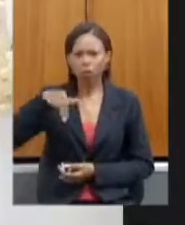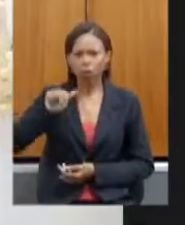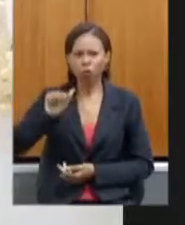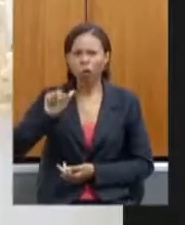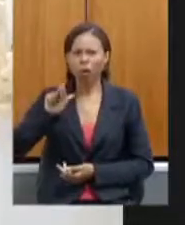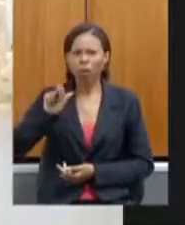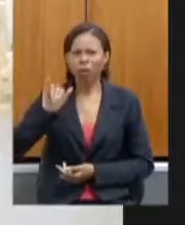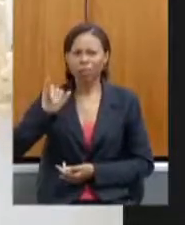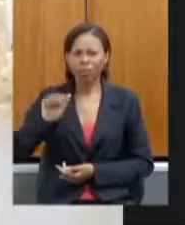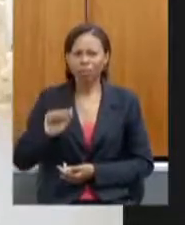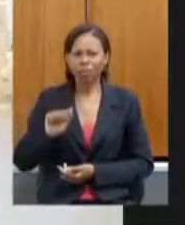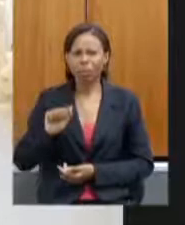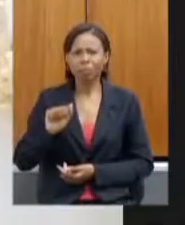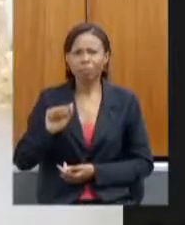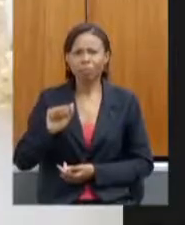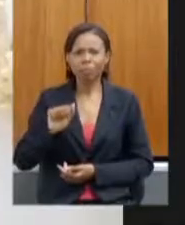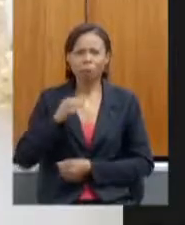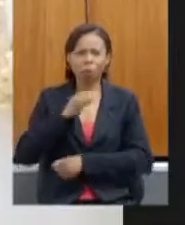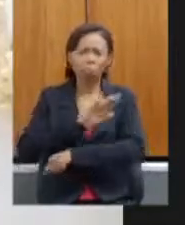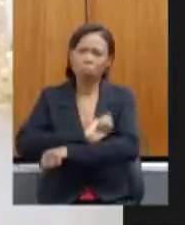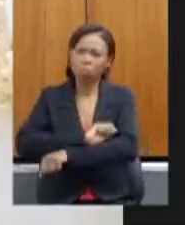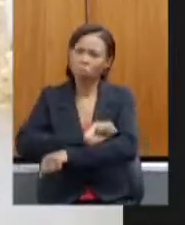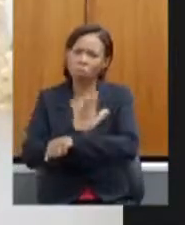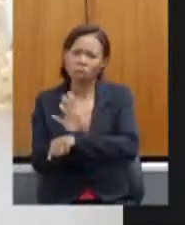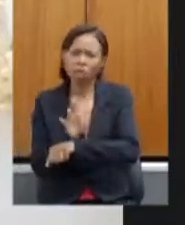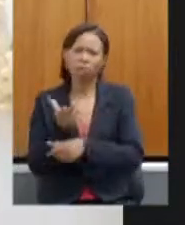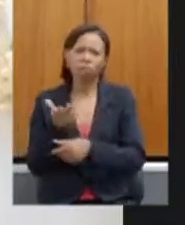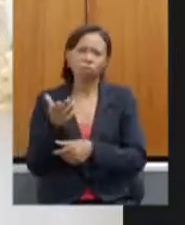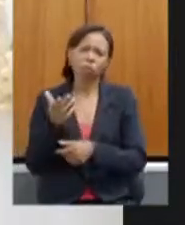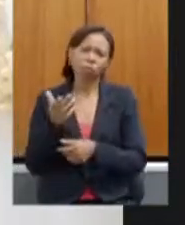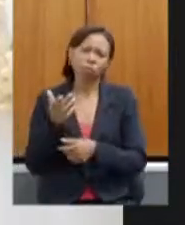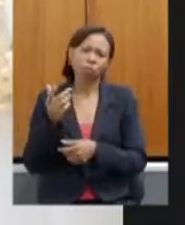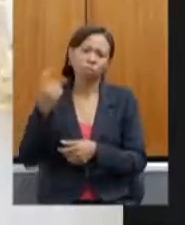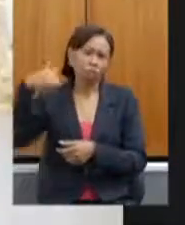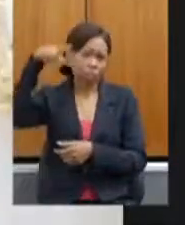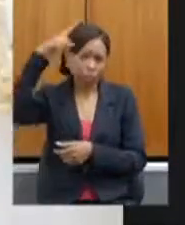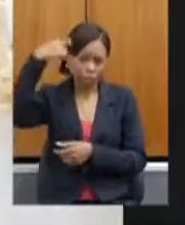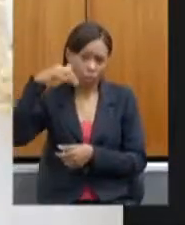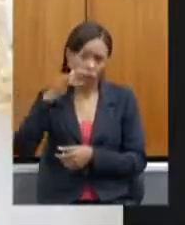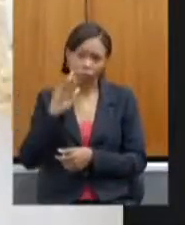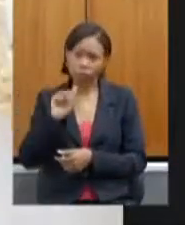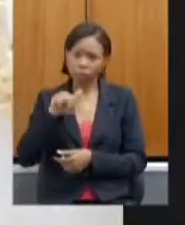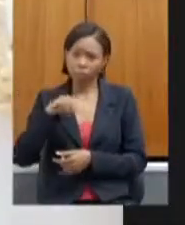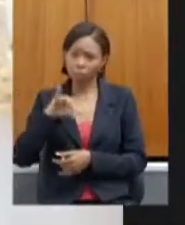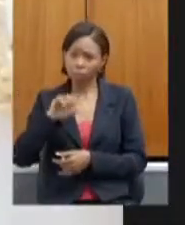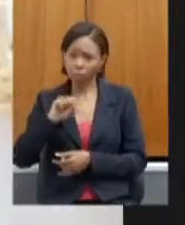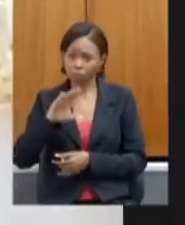esquerda do São Francisco, região de Montes Claros, então é importante para nós. E, para finalizar,